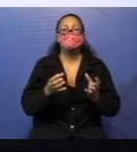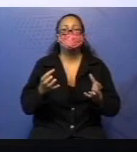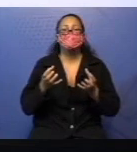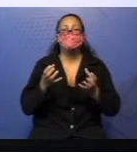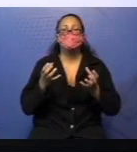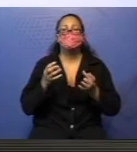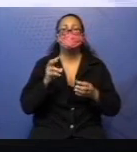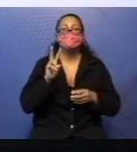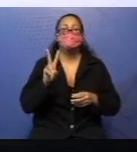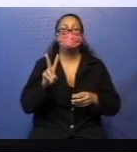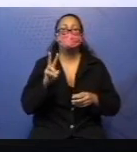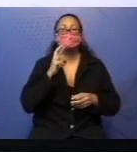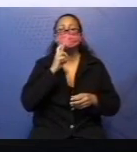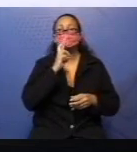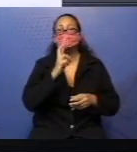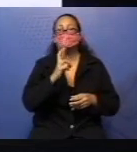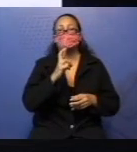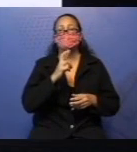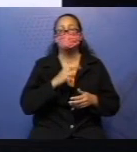respostas.